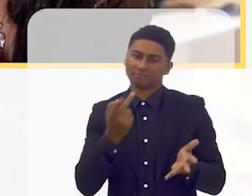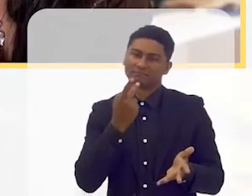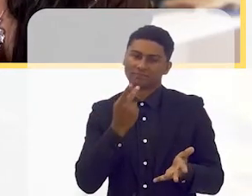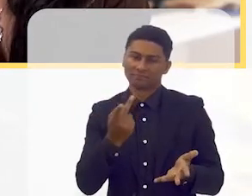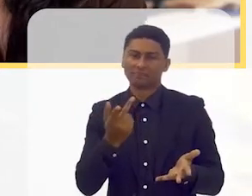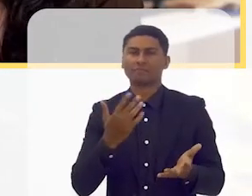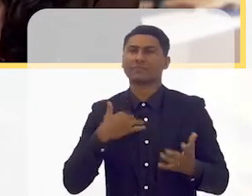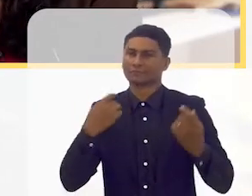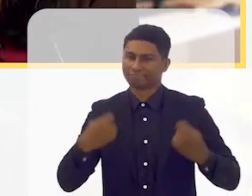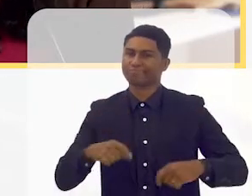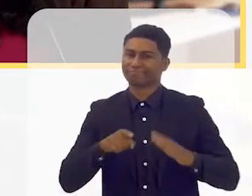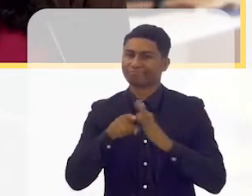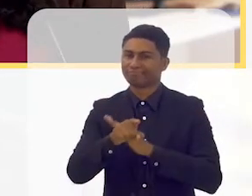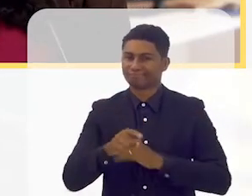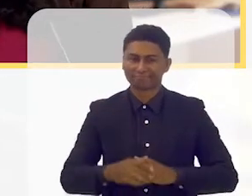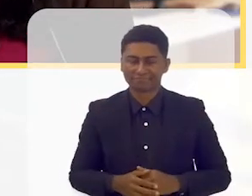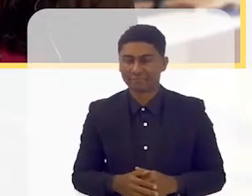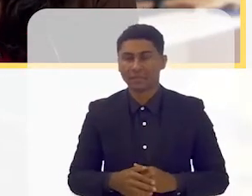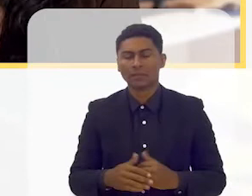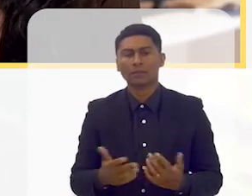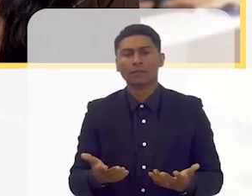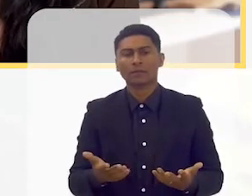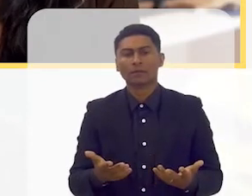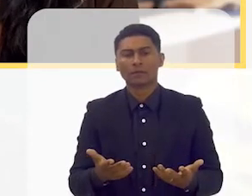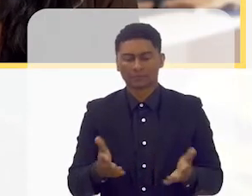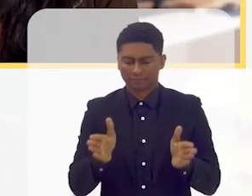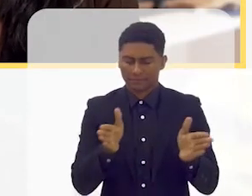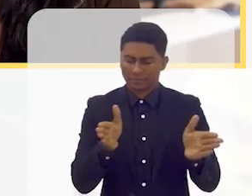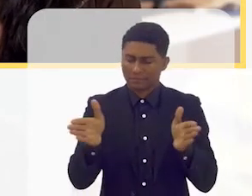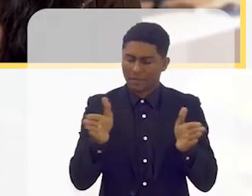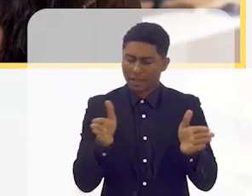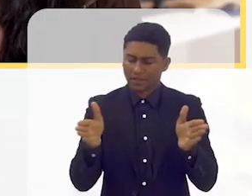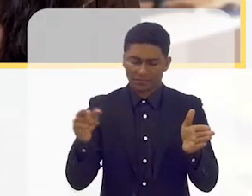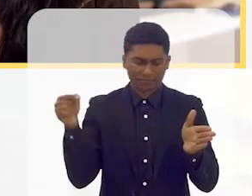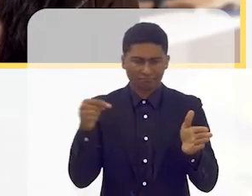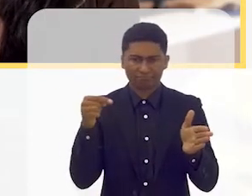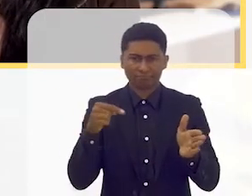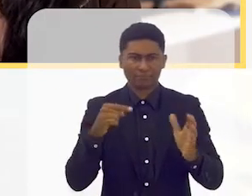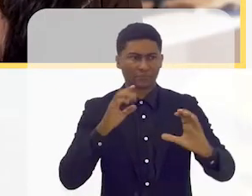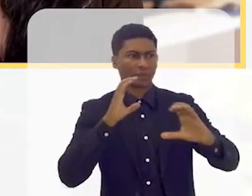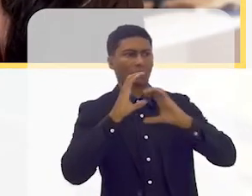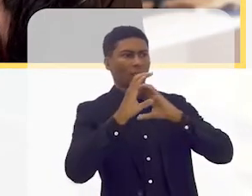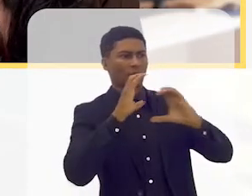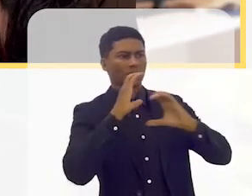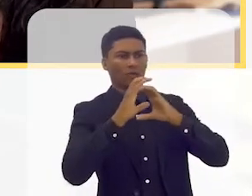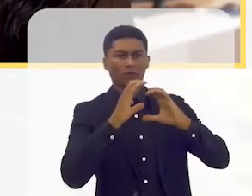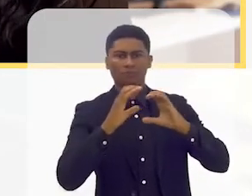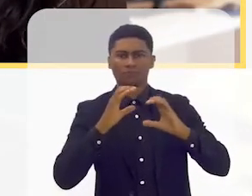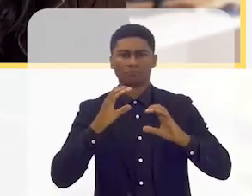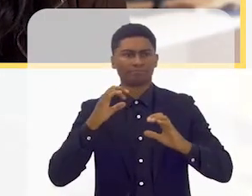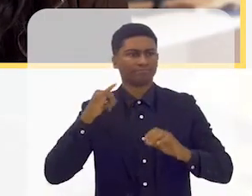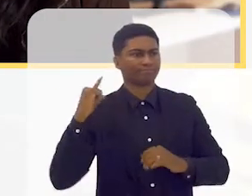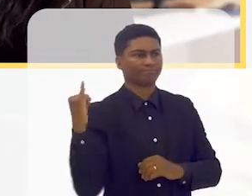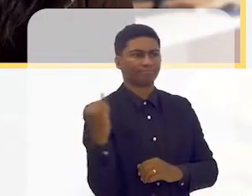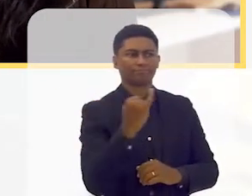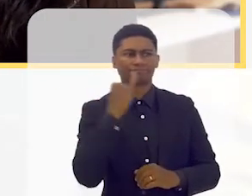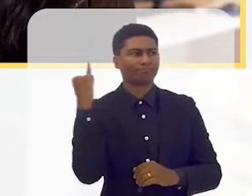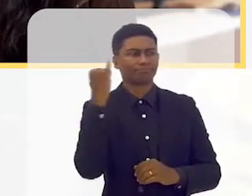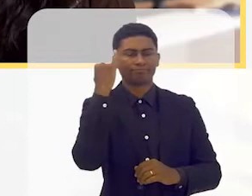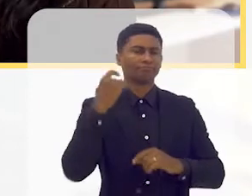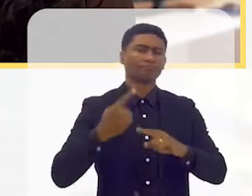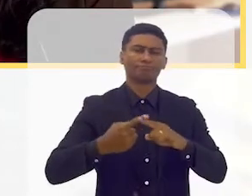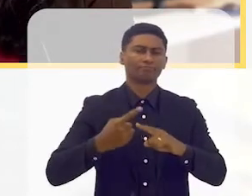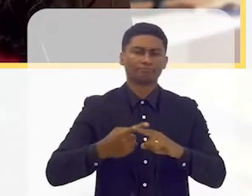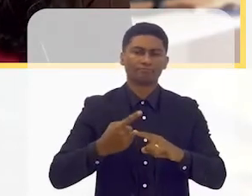gente falou, mas eu preciso fazer. Qual a importância da acessibilidade na comunicação em todos os setores